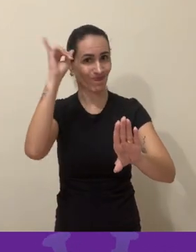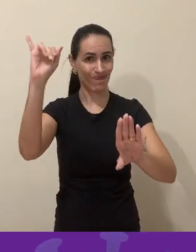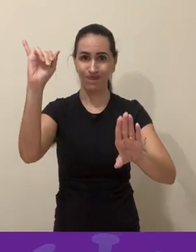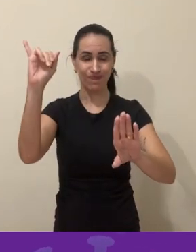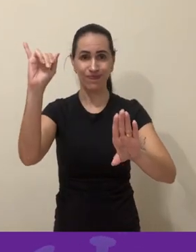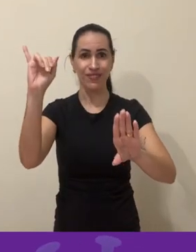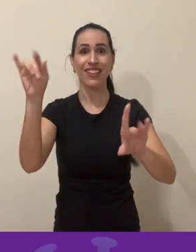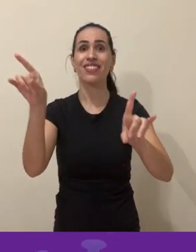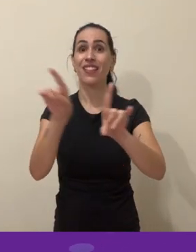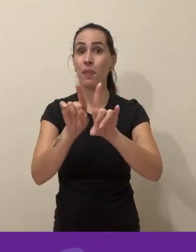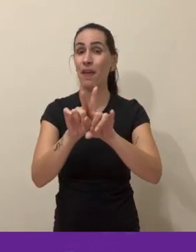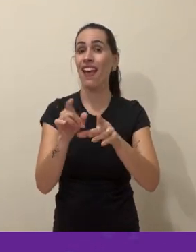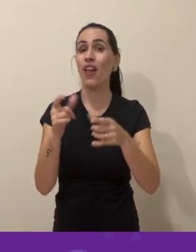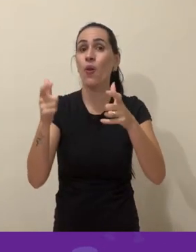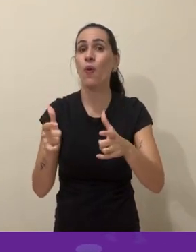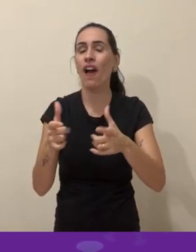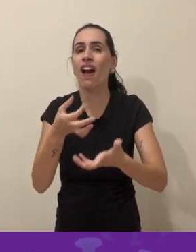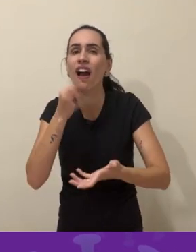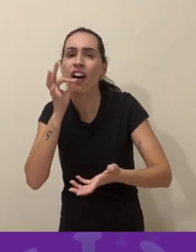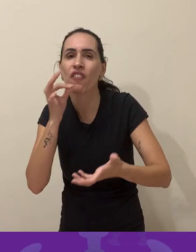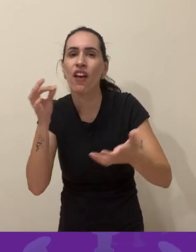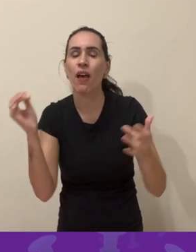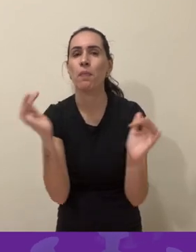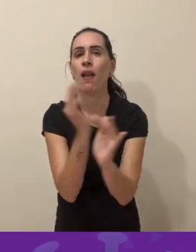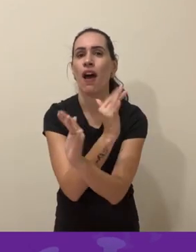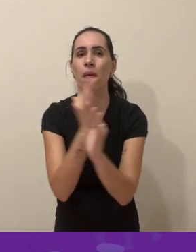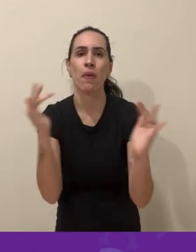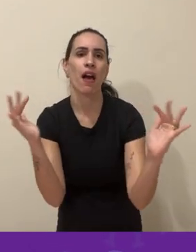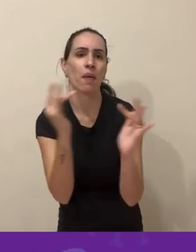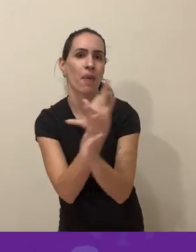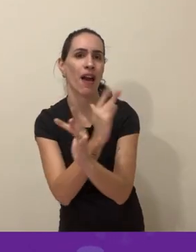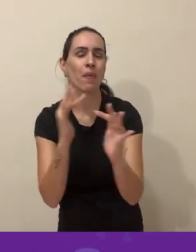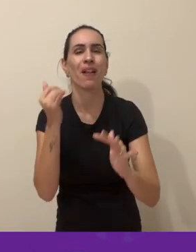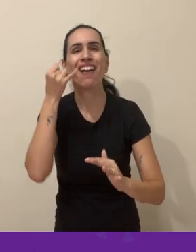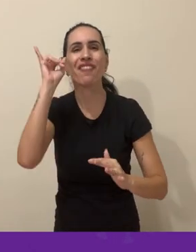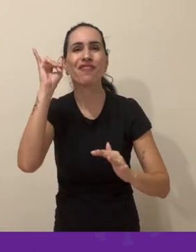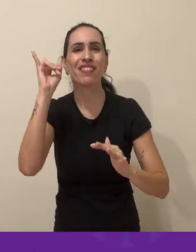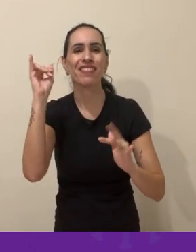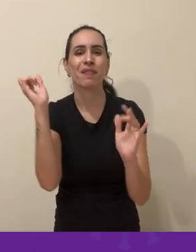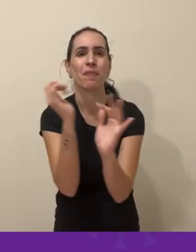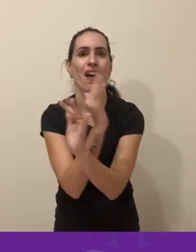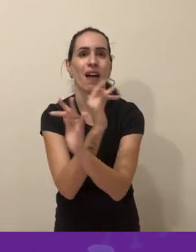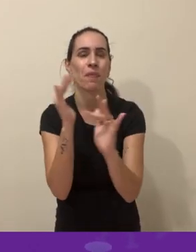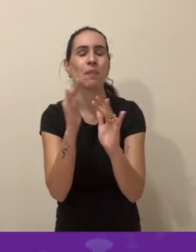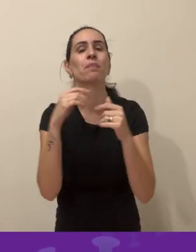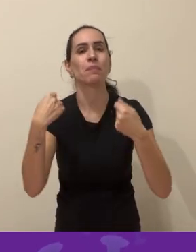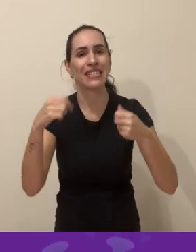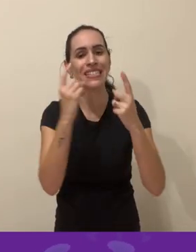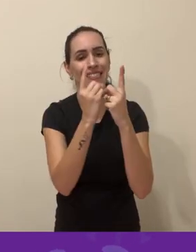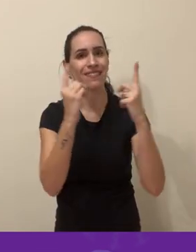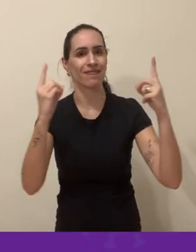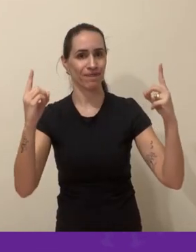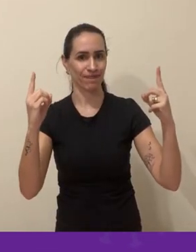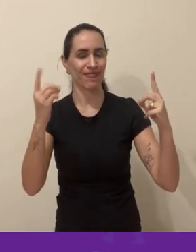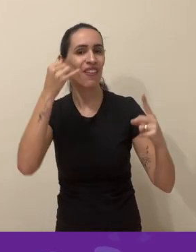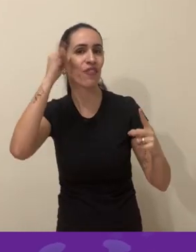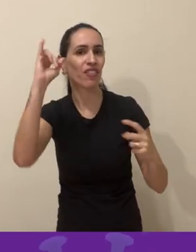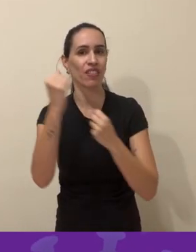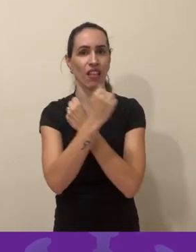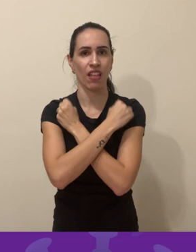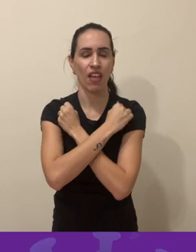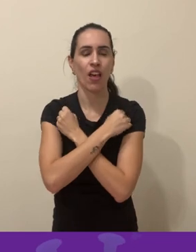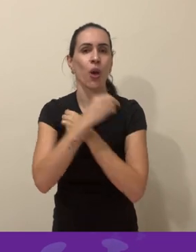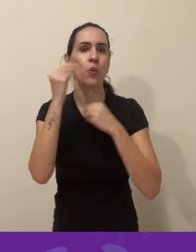qualquer lugar assim, evitar ficar cruzando com outras pessoas pelos corredores para manter o distanciamento. Não ficar